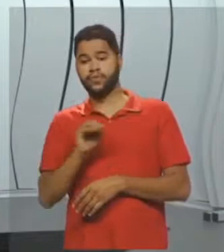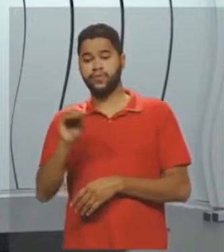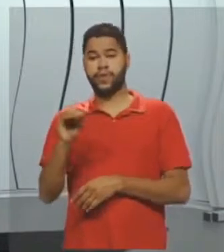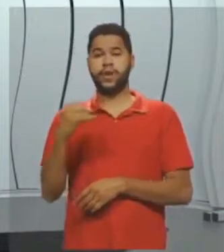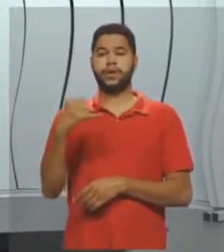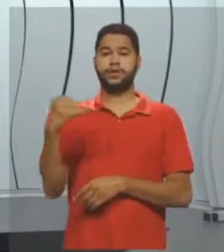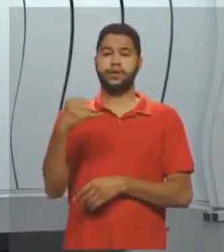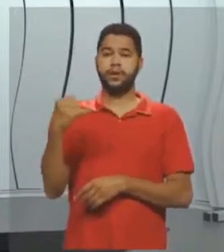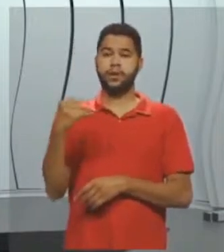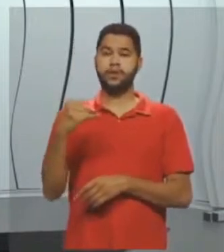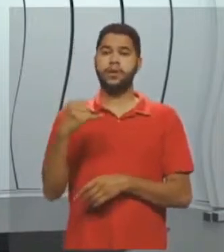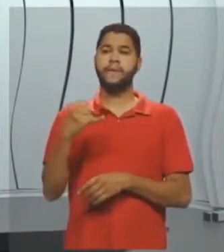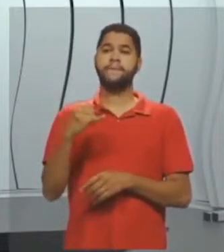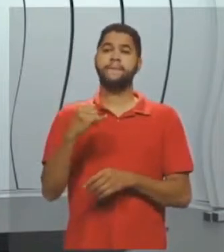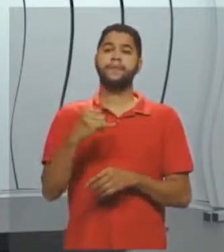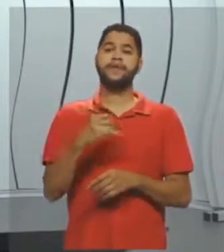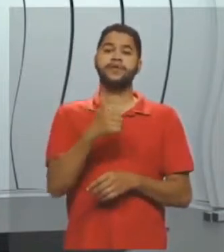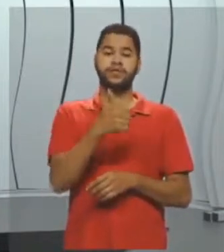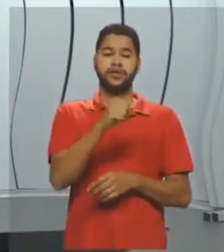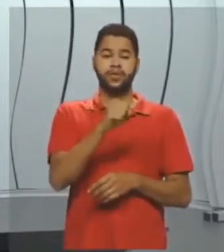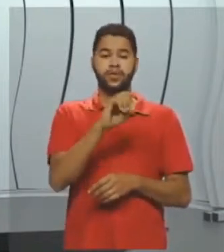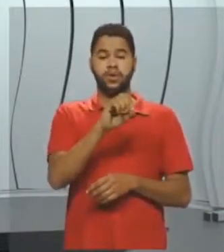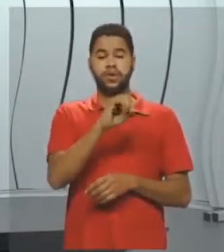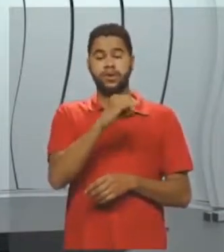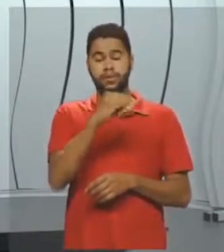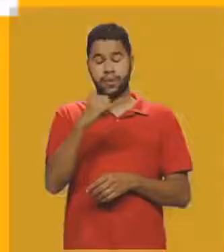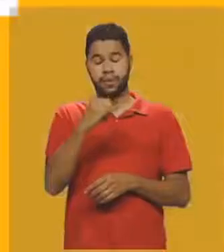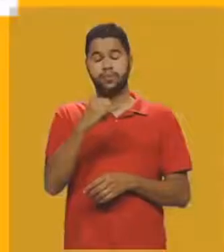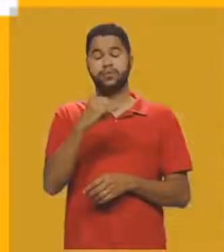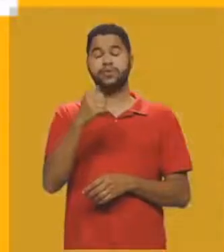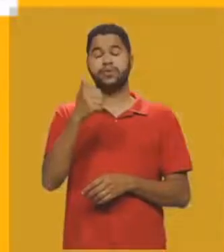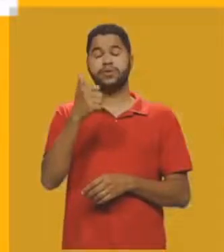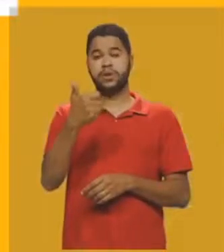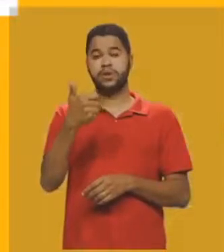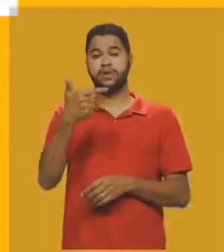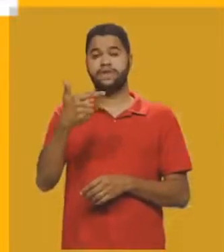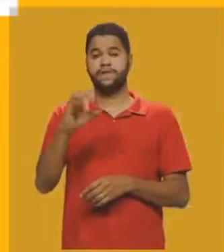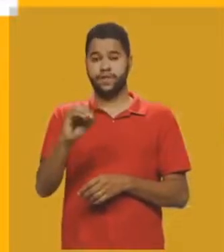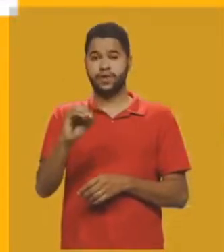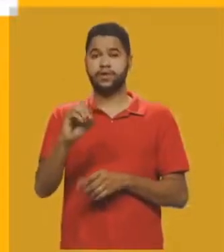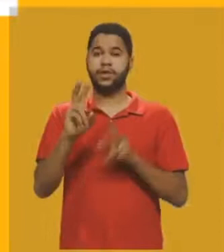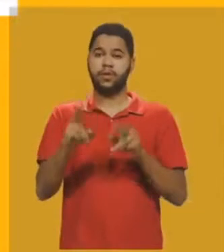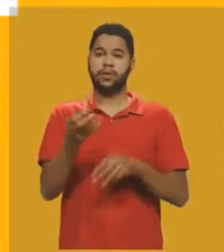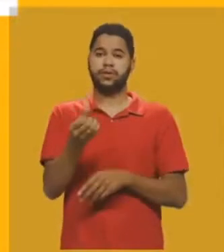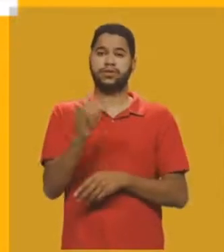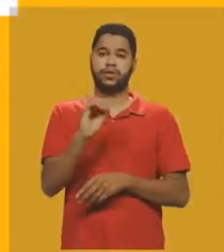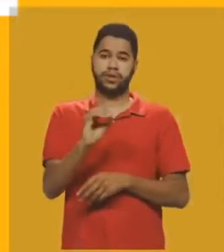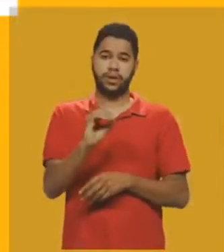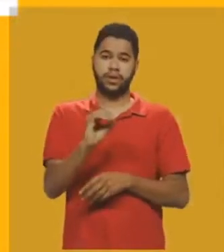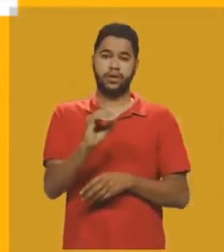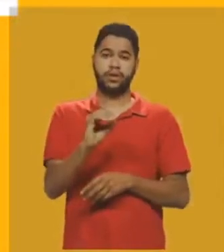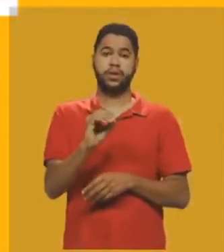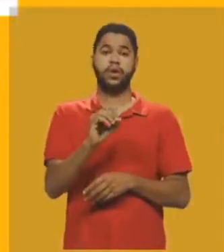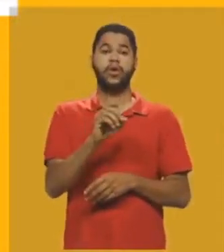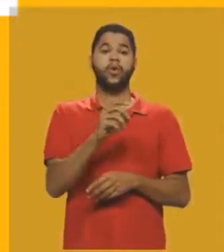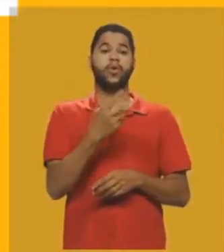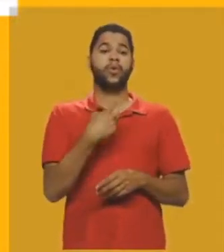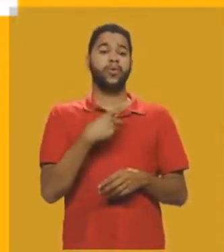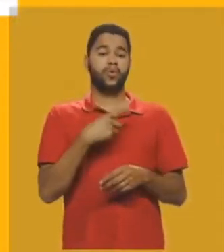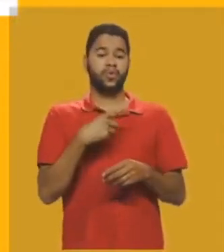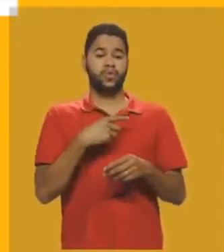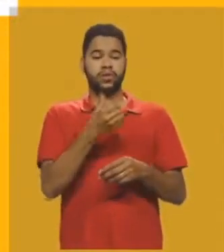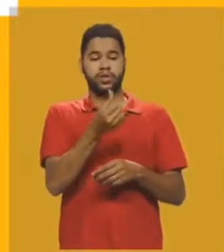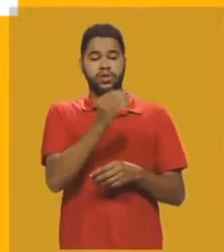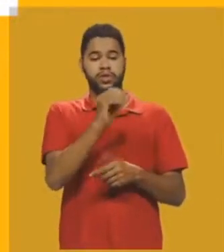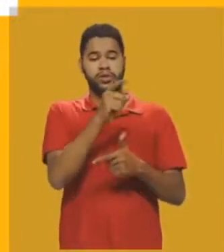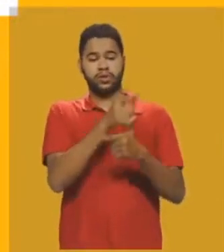180 menos 120 dá 60. Passo 2 que está multiplicando o x para cá dividindo,